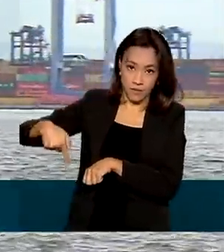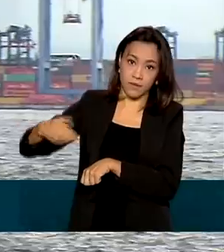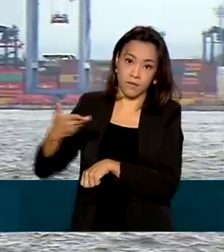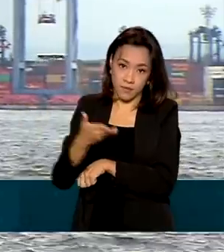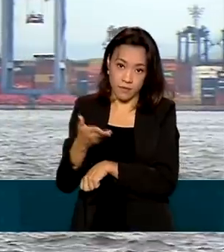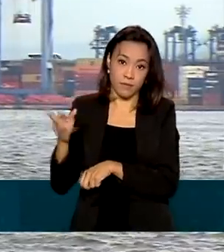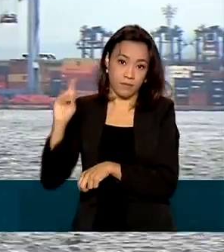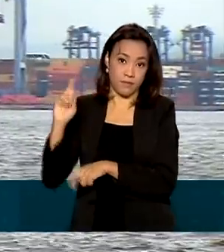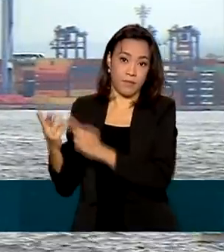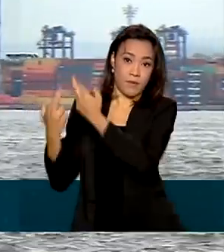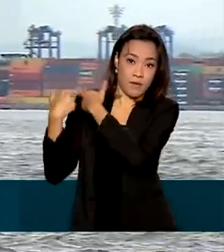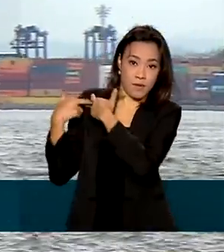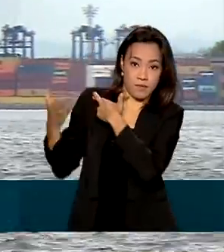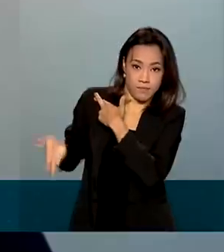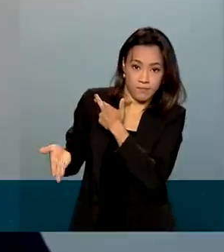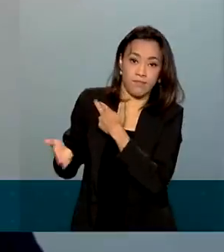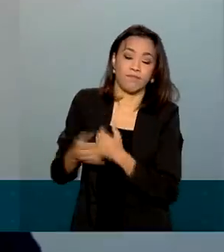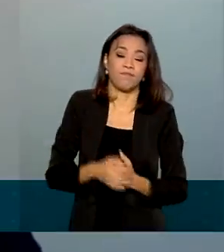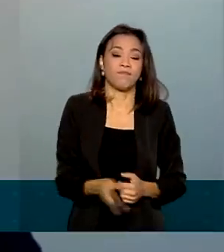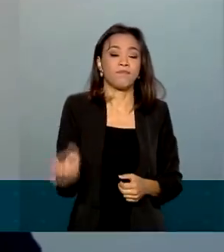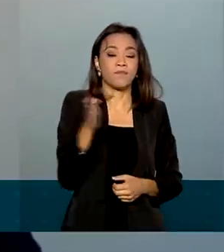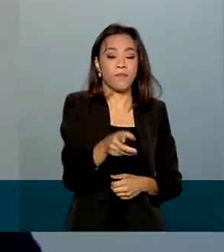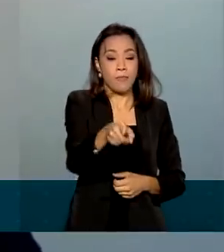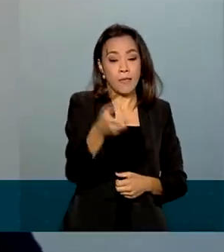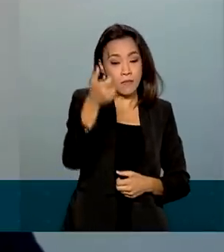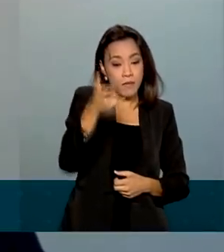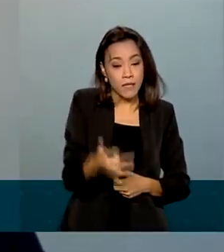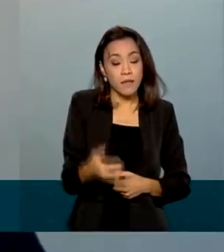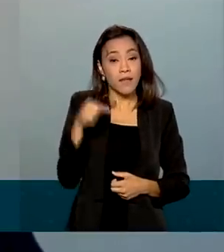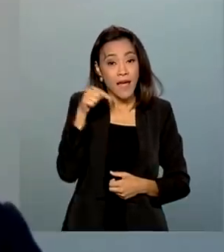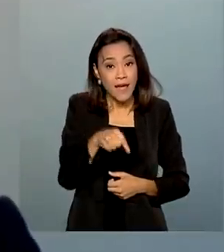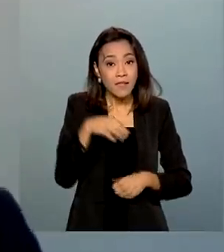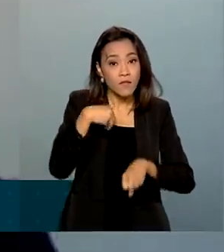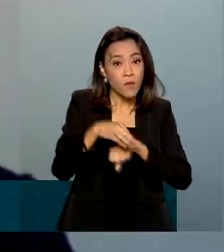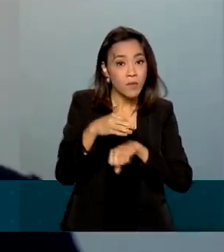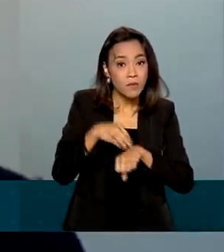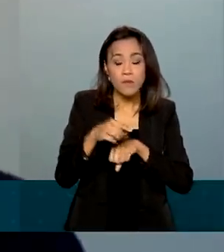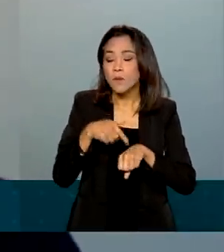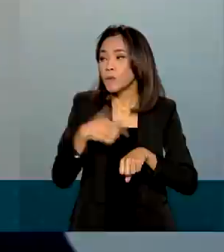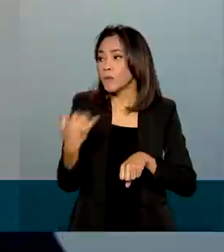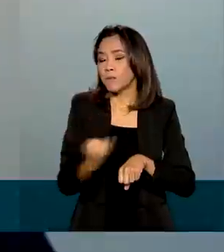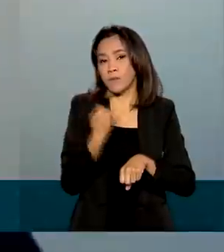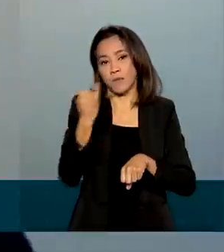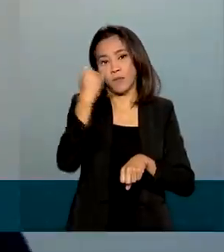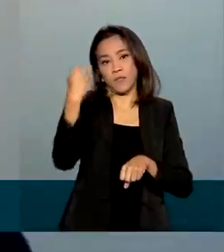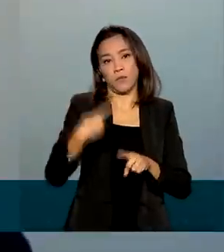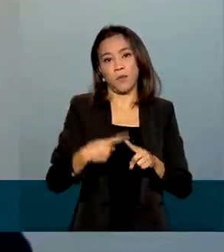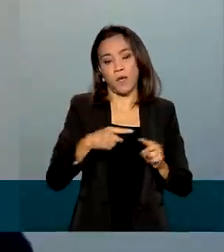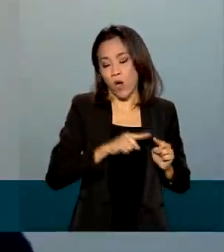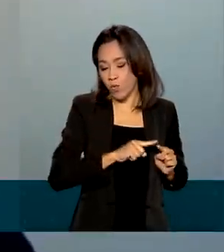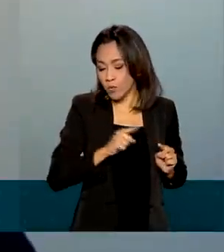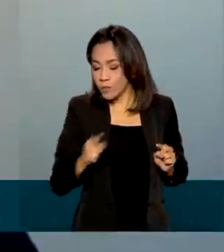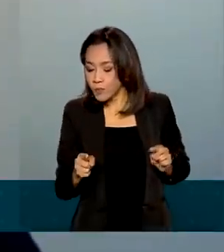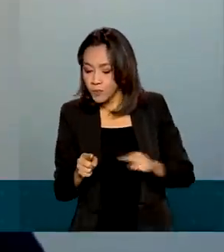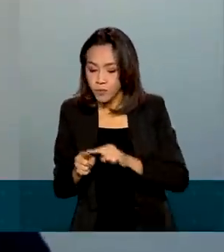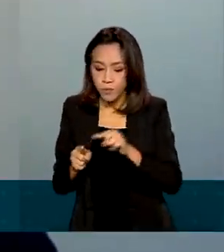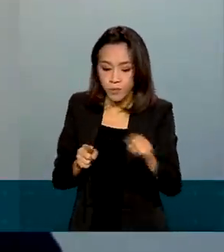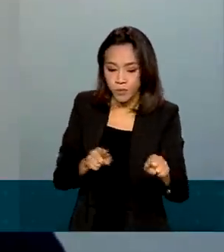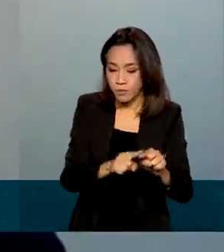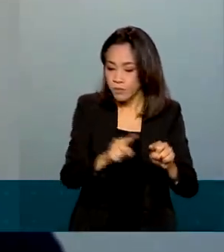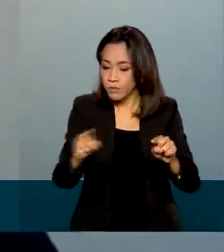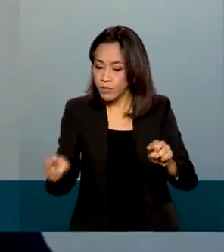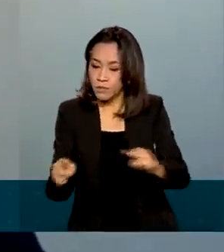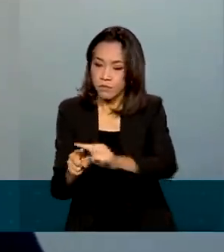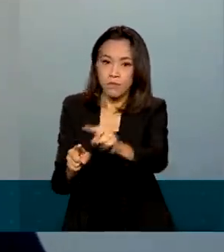Aquaviários, a ANTAC. Esse é um indicador importante, porque ele combina a distância percorrida no transporte de carga com a